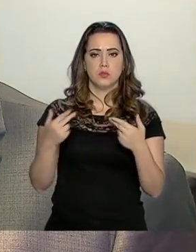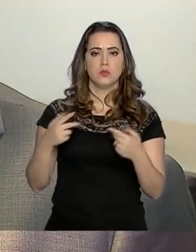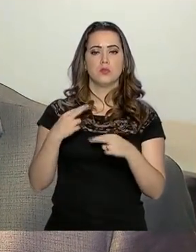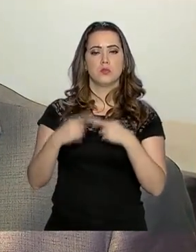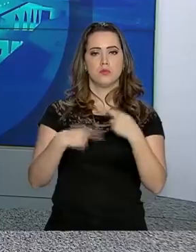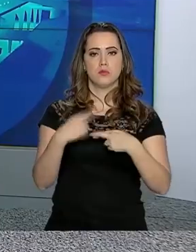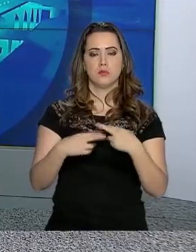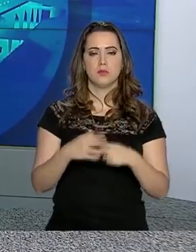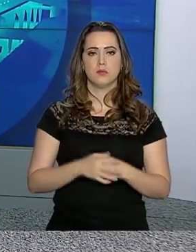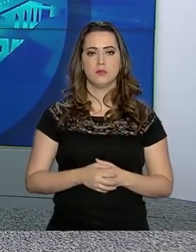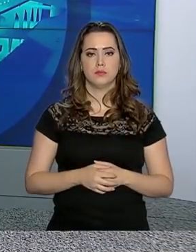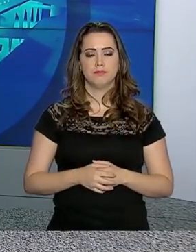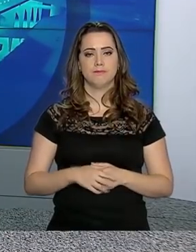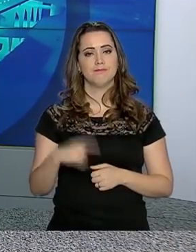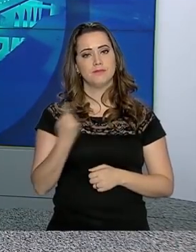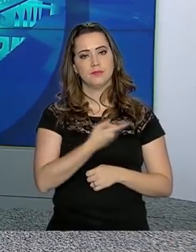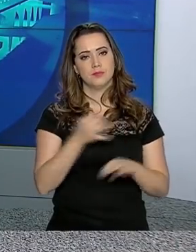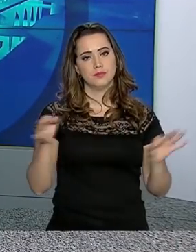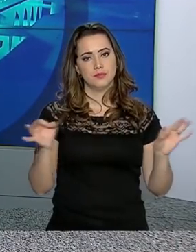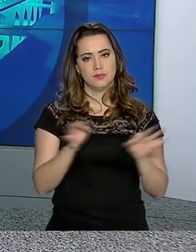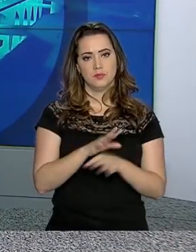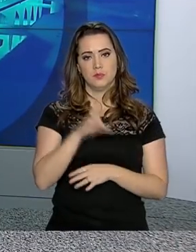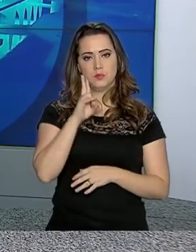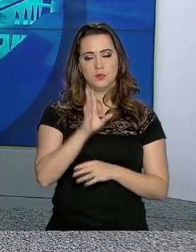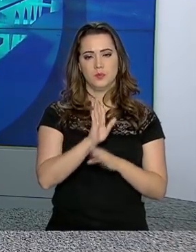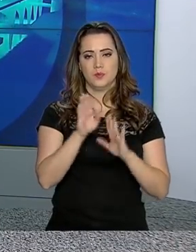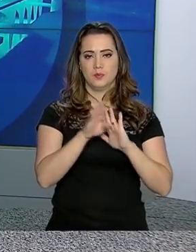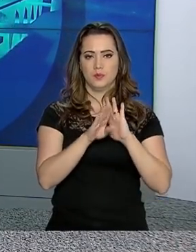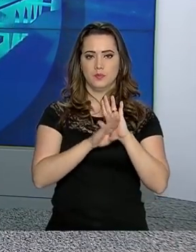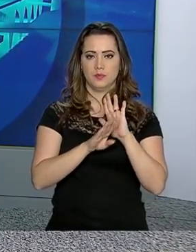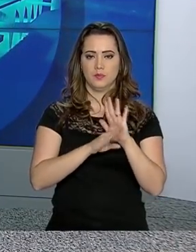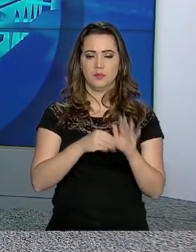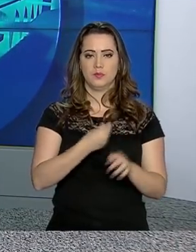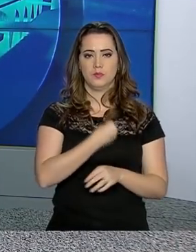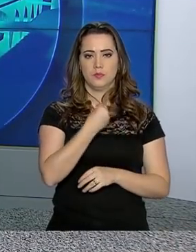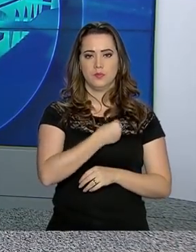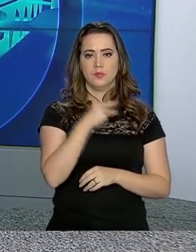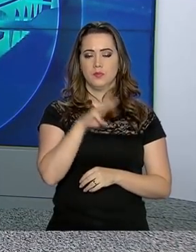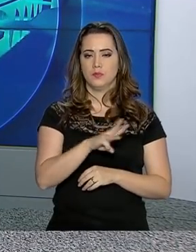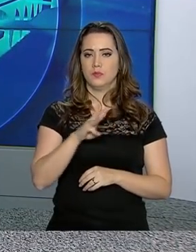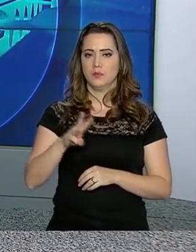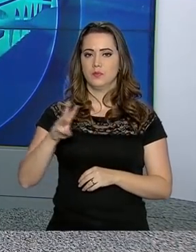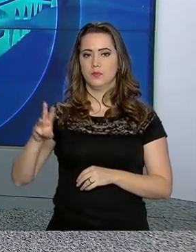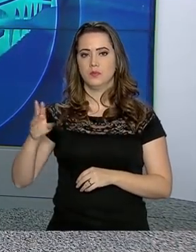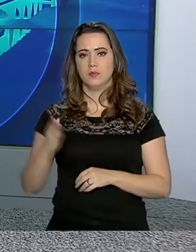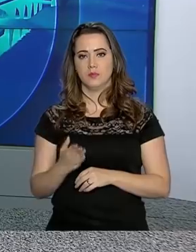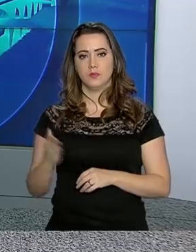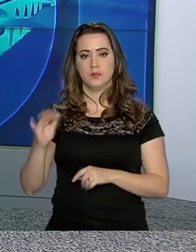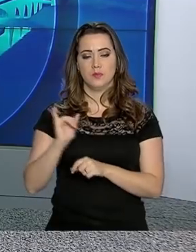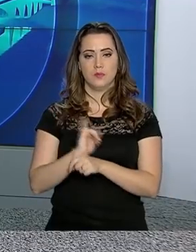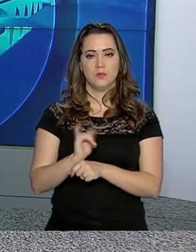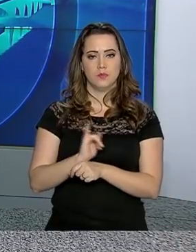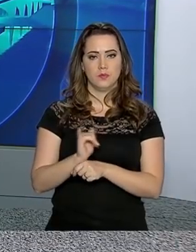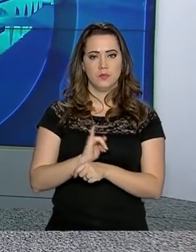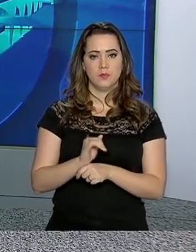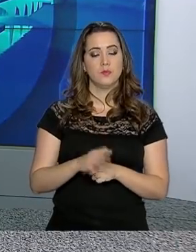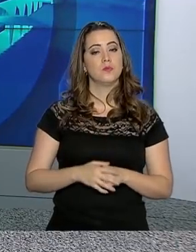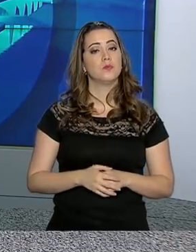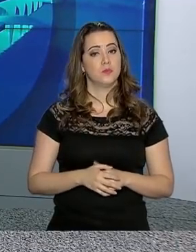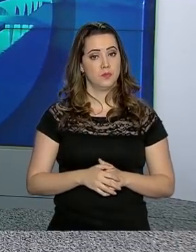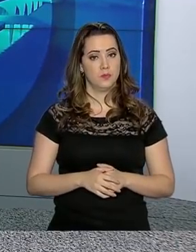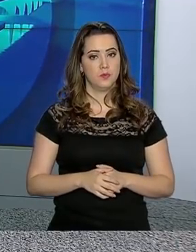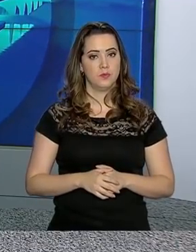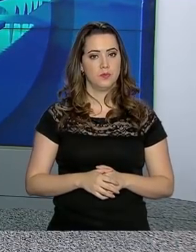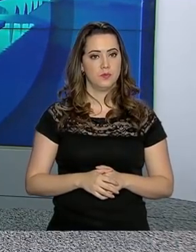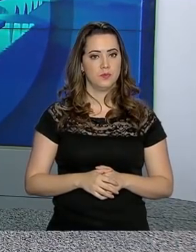foram reciclados. Nós ficamos por aqui. Toda a nossa programação você acompanha ao vivo pelo site da NBR e pelo